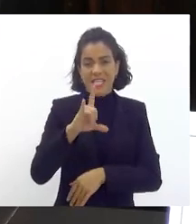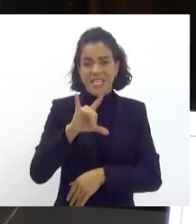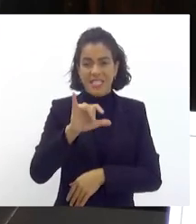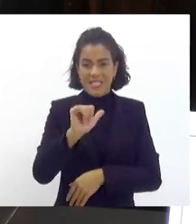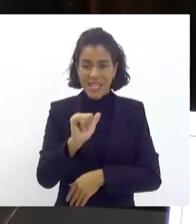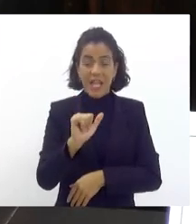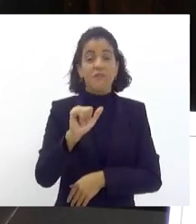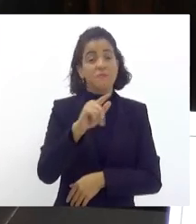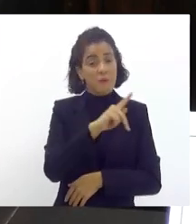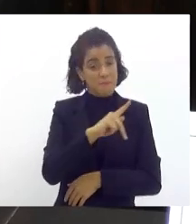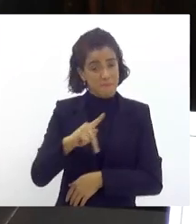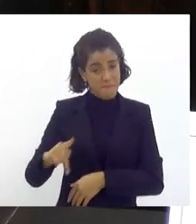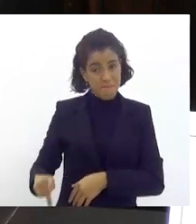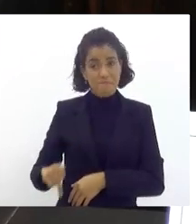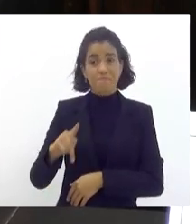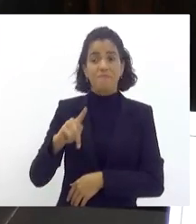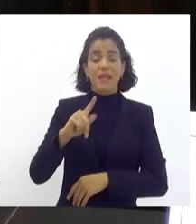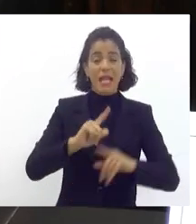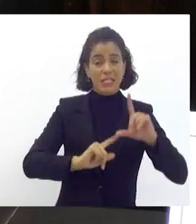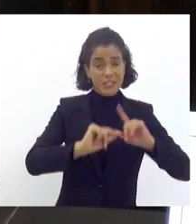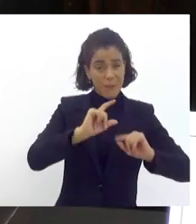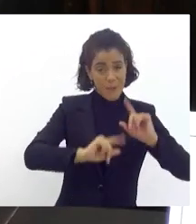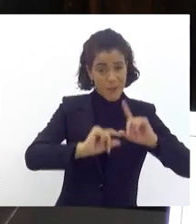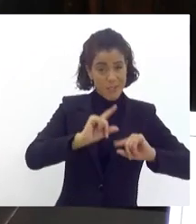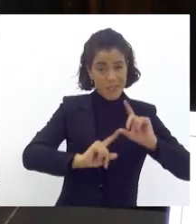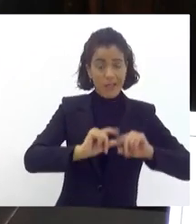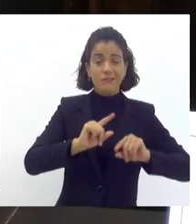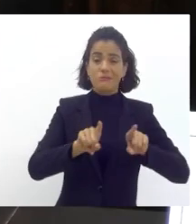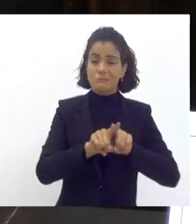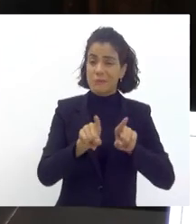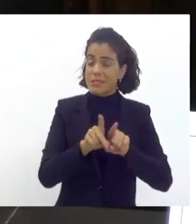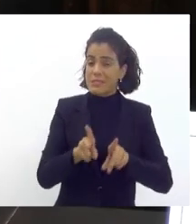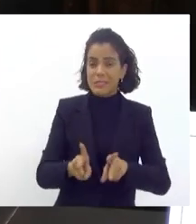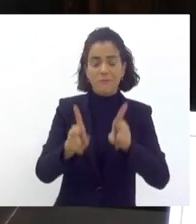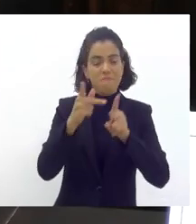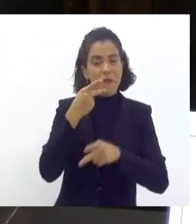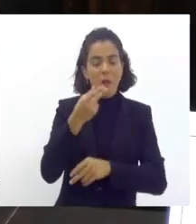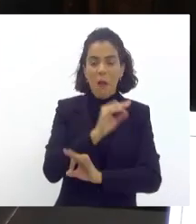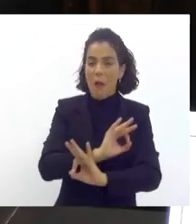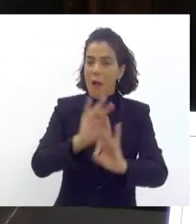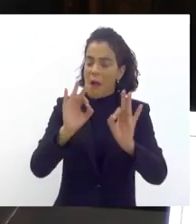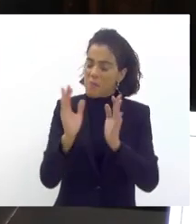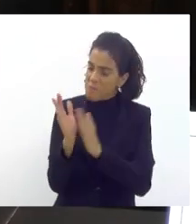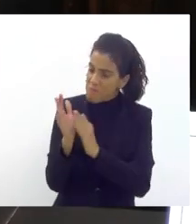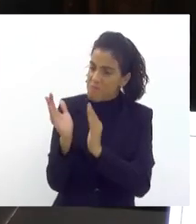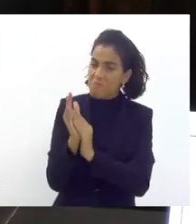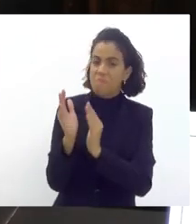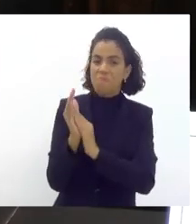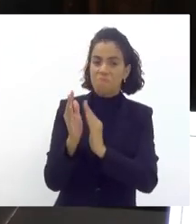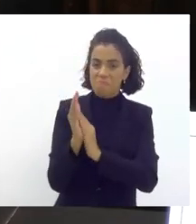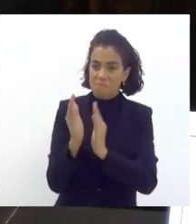foi presidente da Estrela da Mocidade e sempre falou muito bem do senhor parabéns por toda